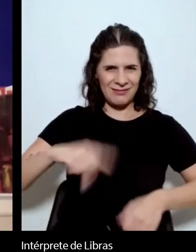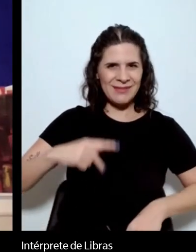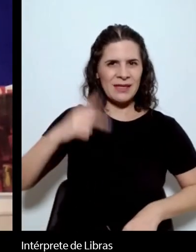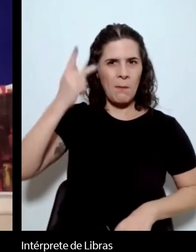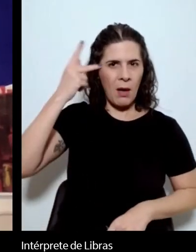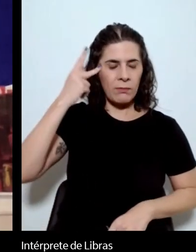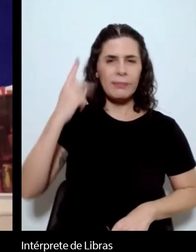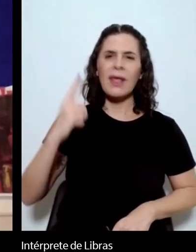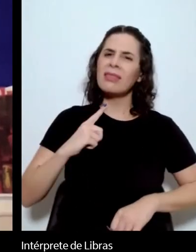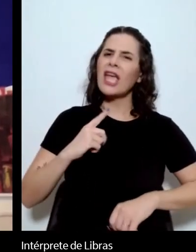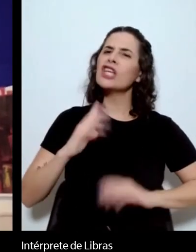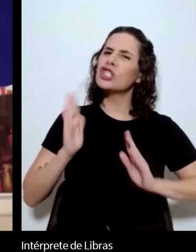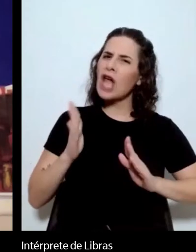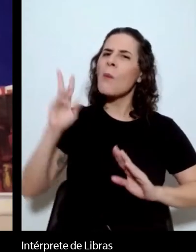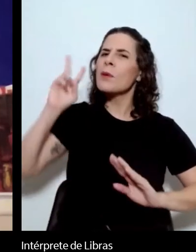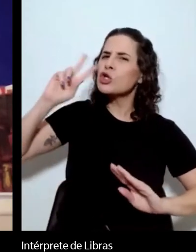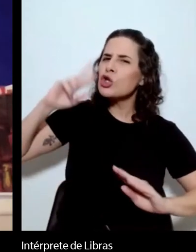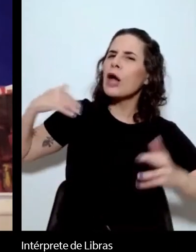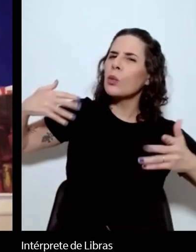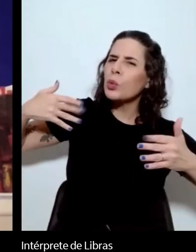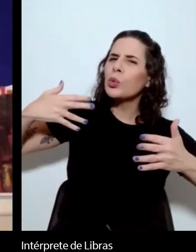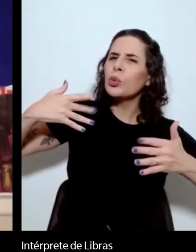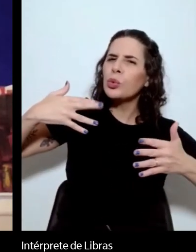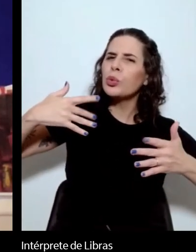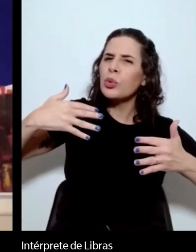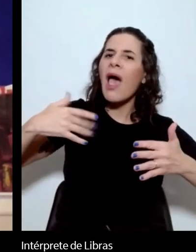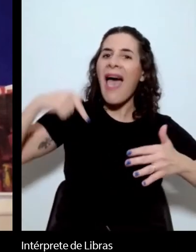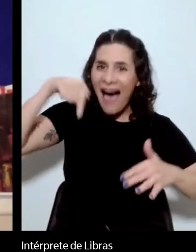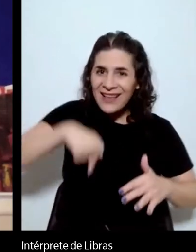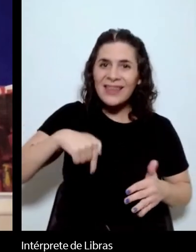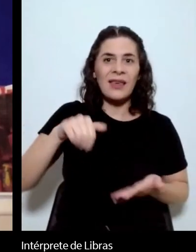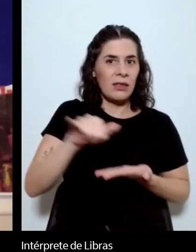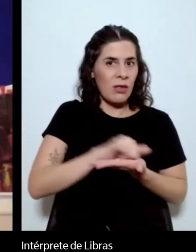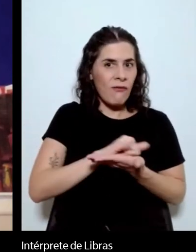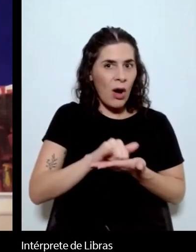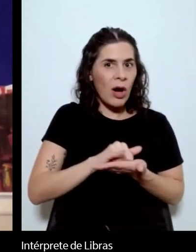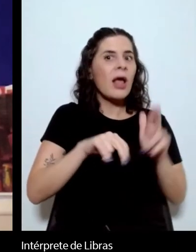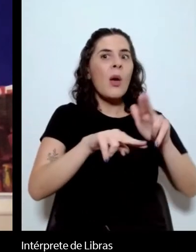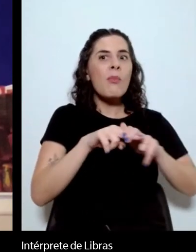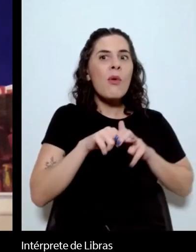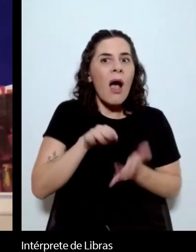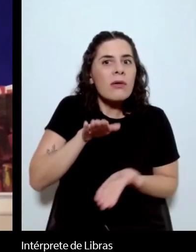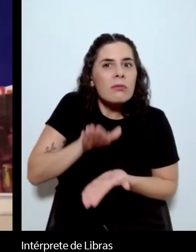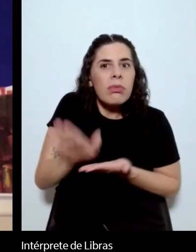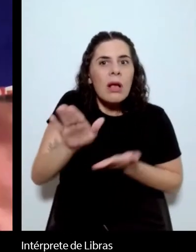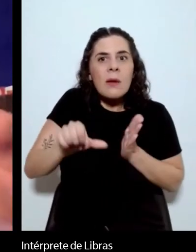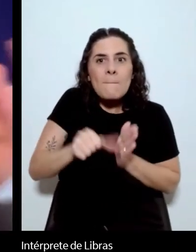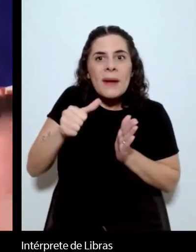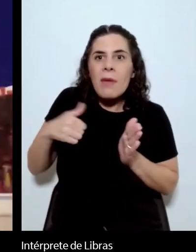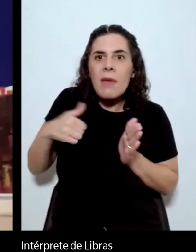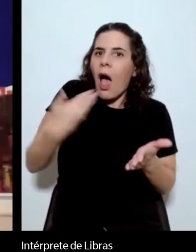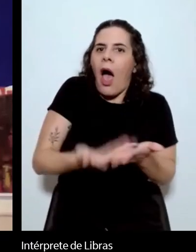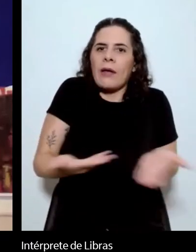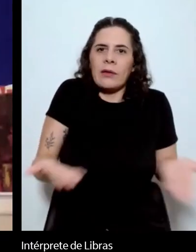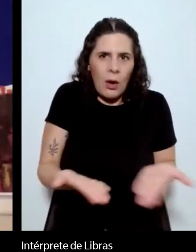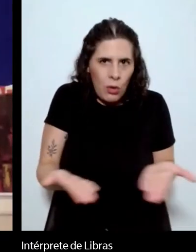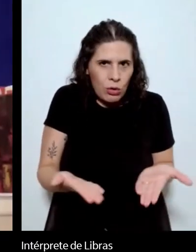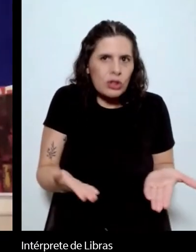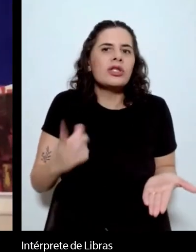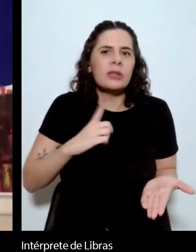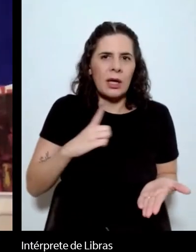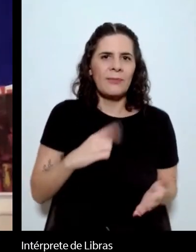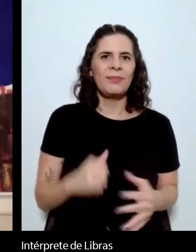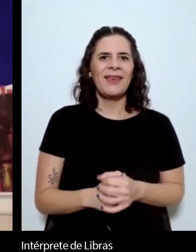presença de Machado de Assis pelo menos em Nova Iorque através dessa primeira publicação e o instinto dos